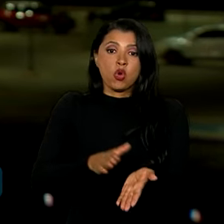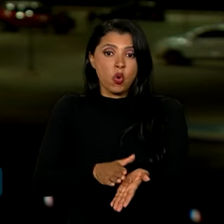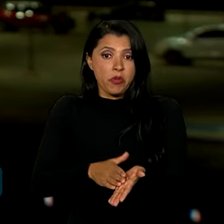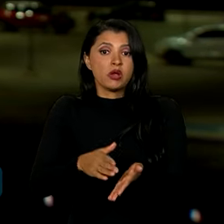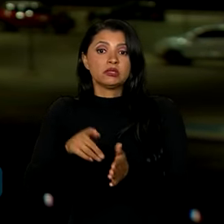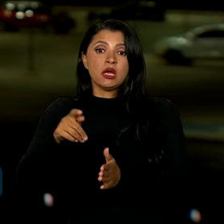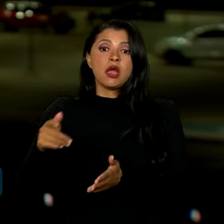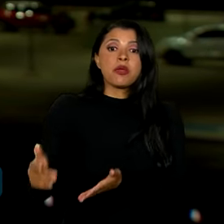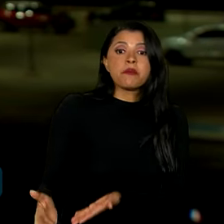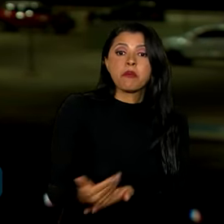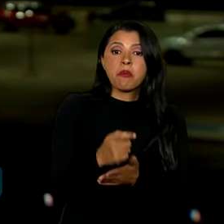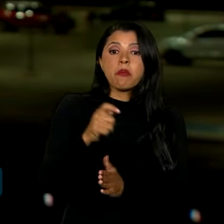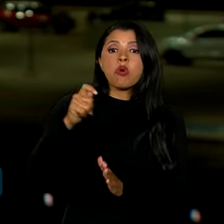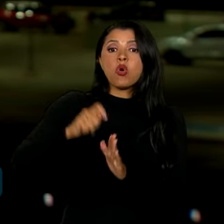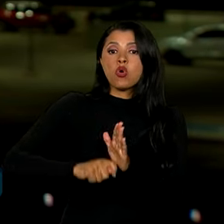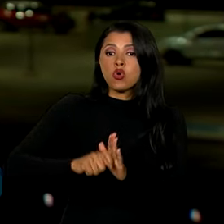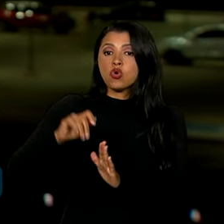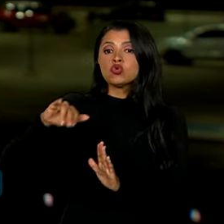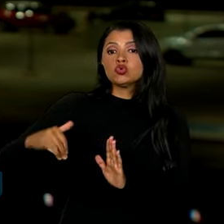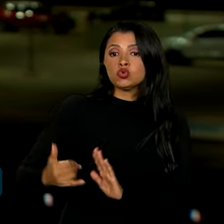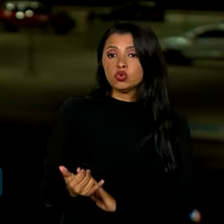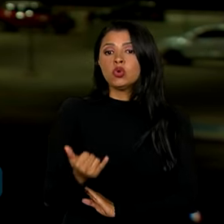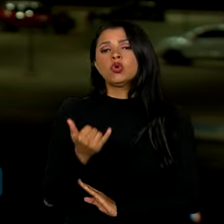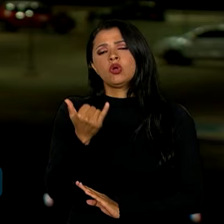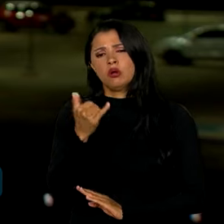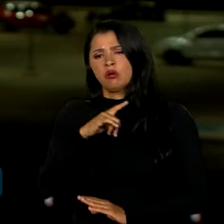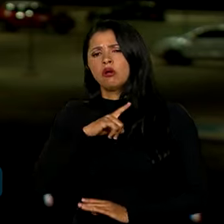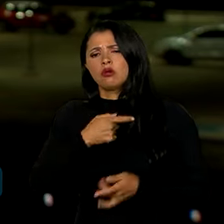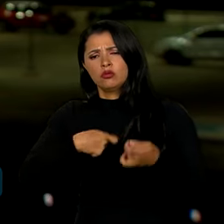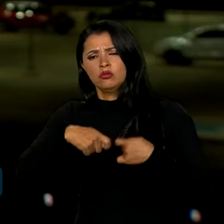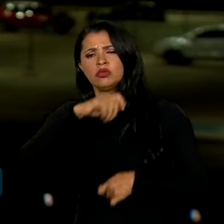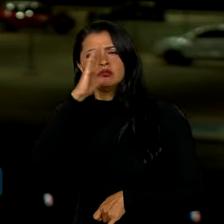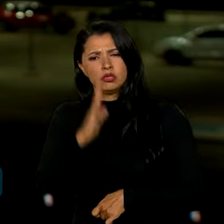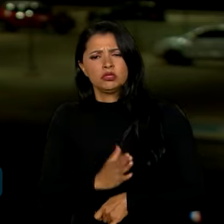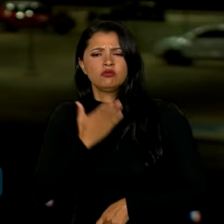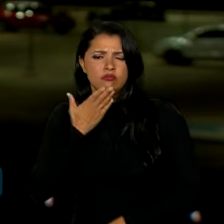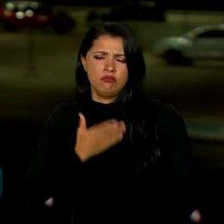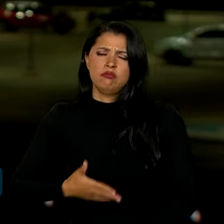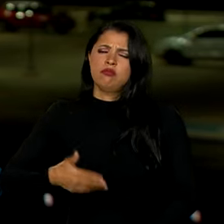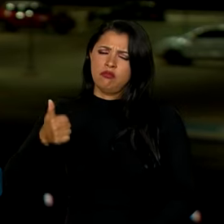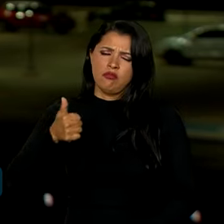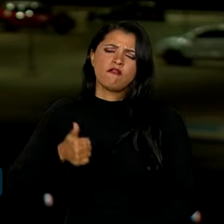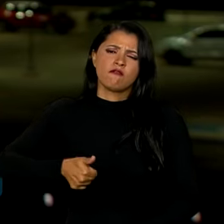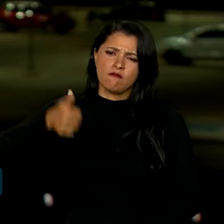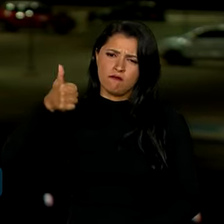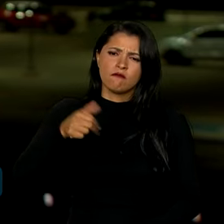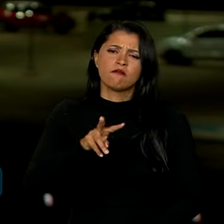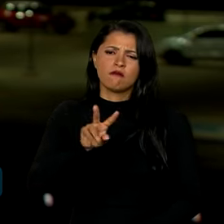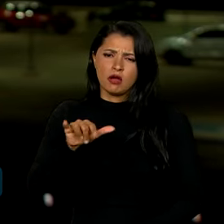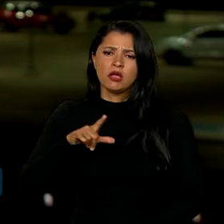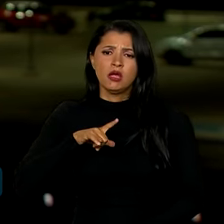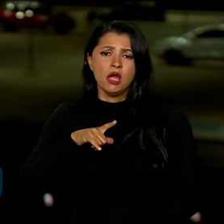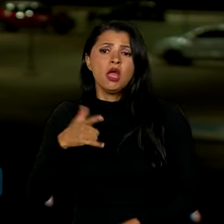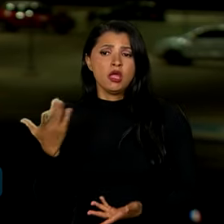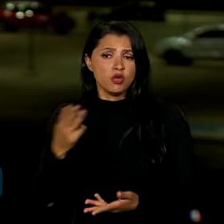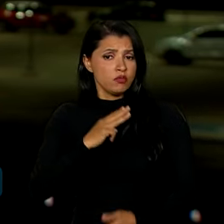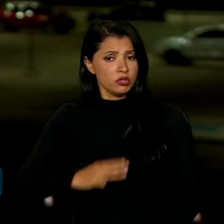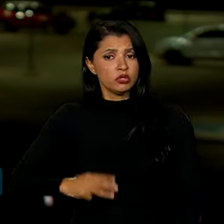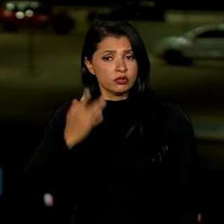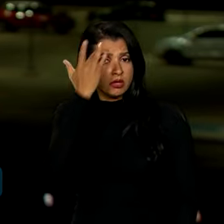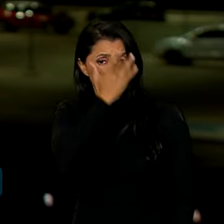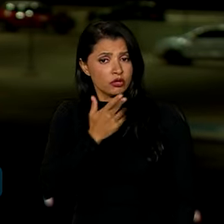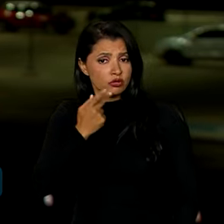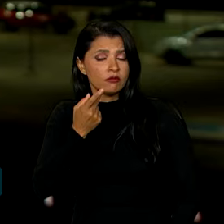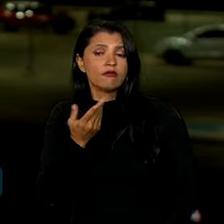impostos, a economia brasileira vai melhorar. E segundo o ministro Fernando Haddad, os novos